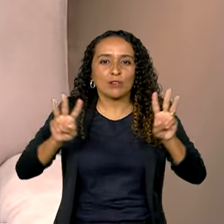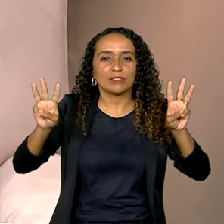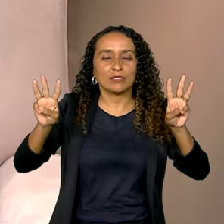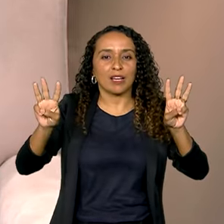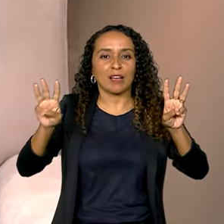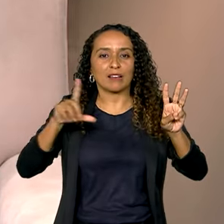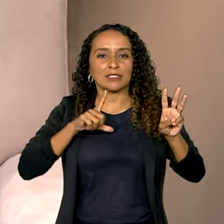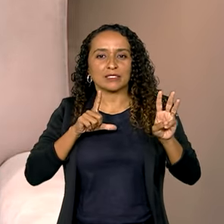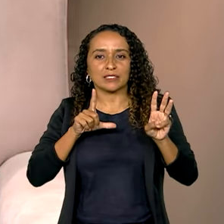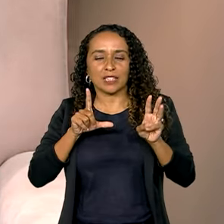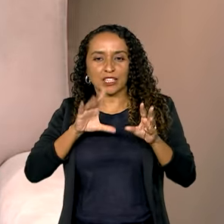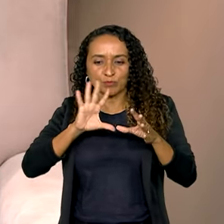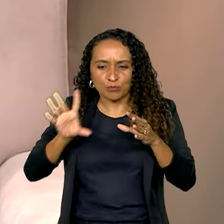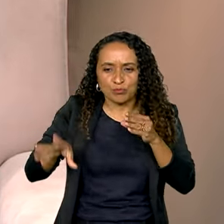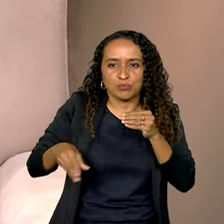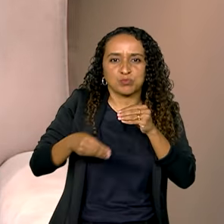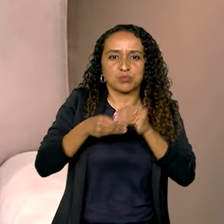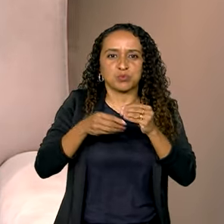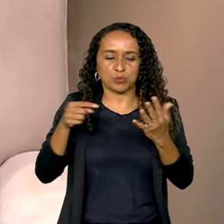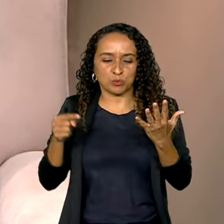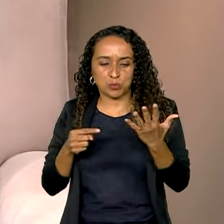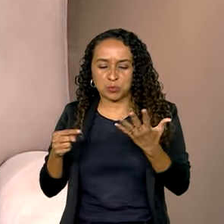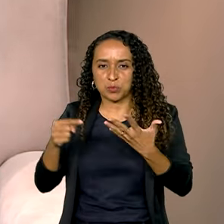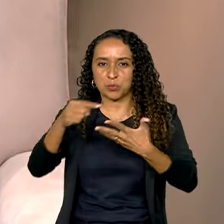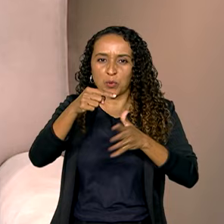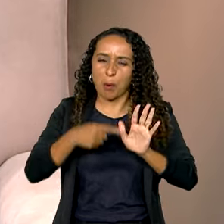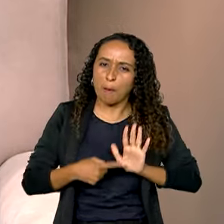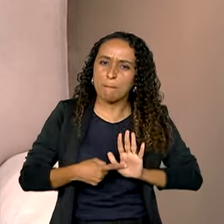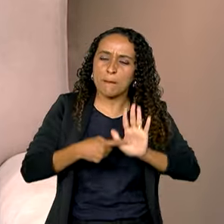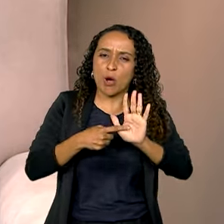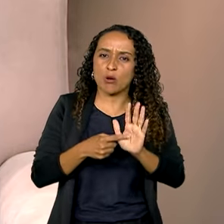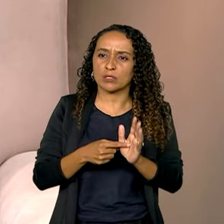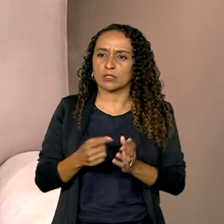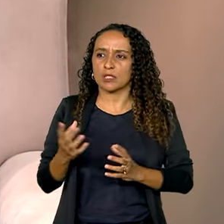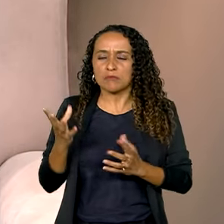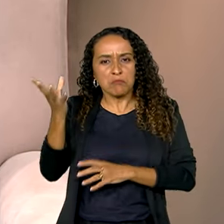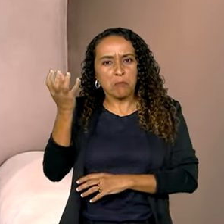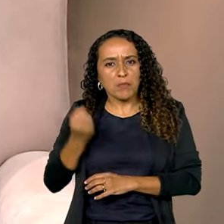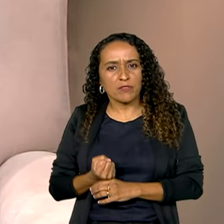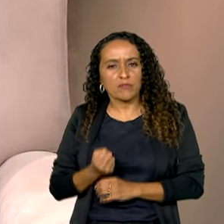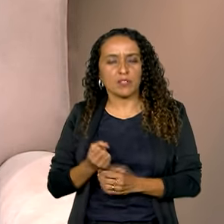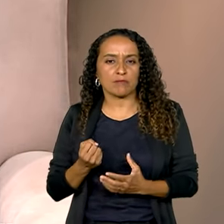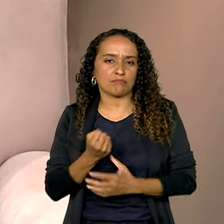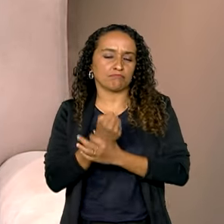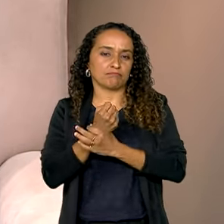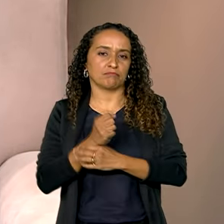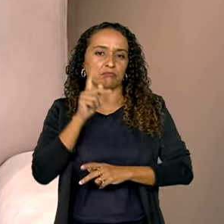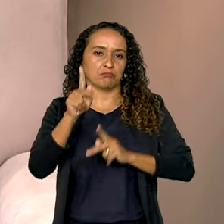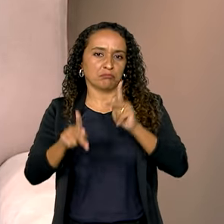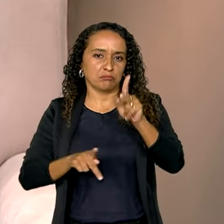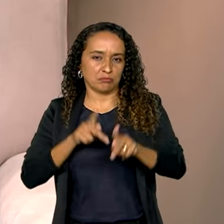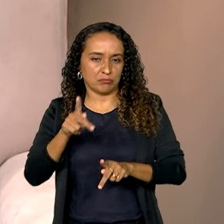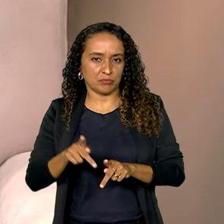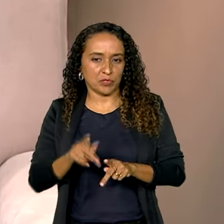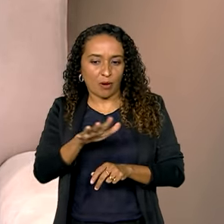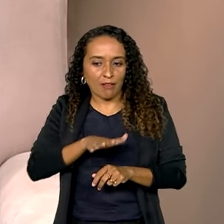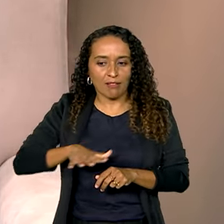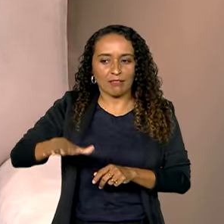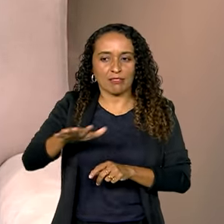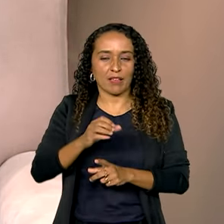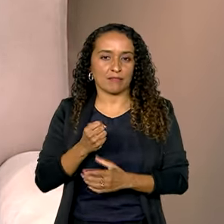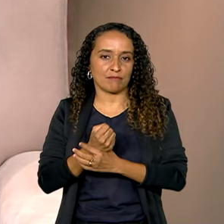reúne um conjunto de indicadores que mostram benefícios que são garantidos à população na área de Seguridade Social.